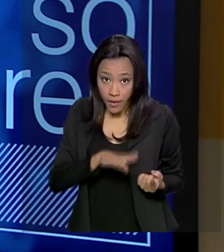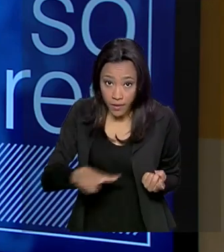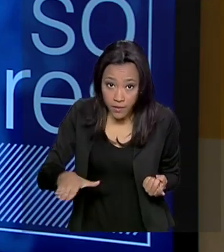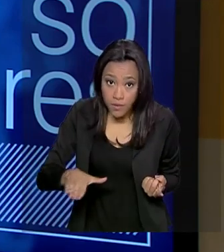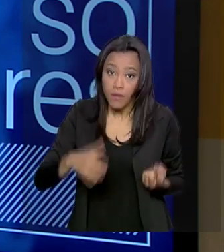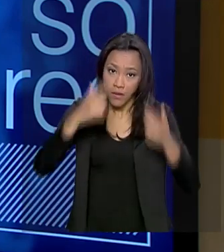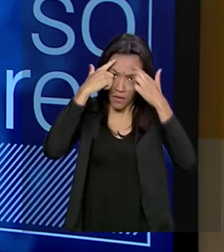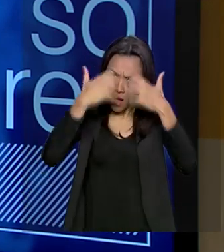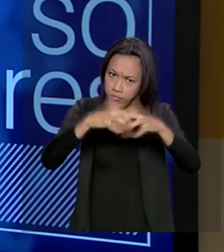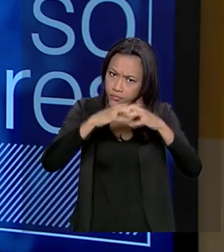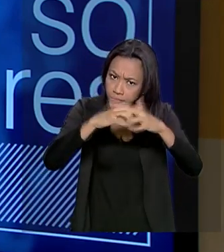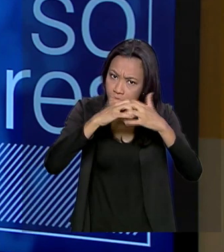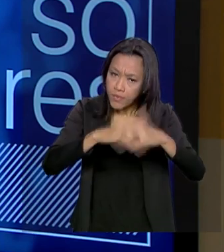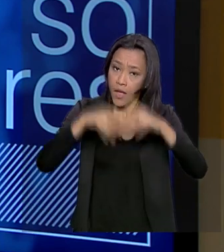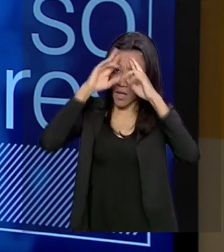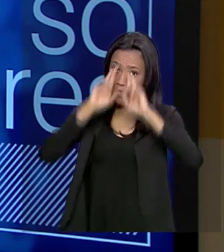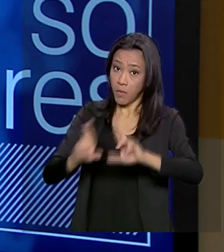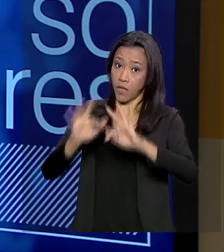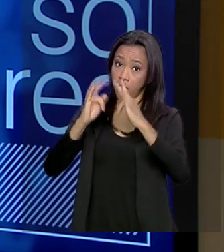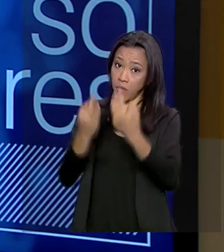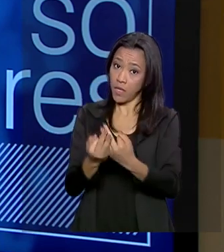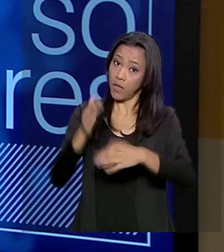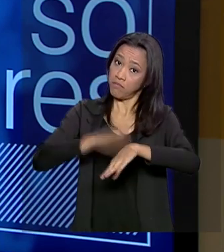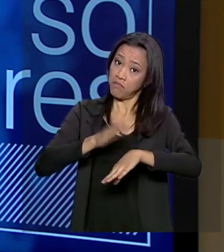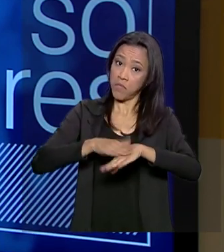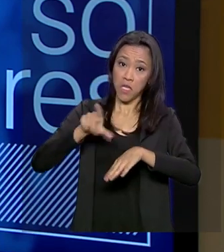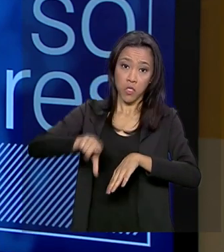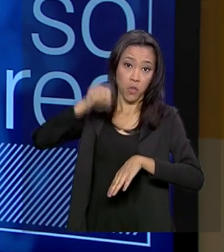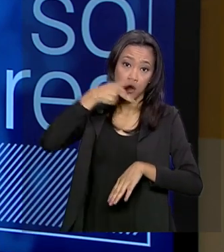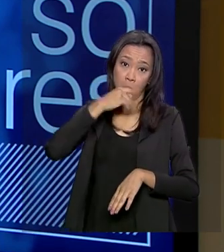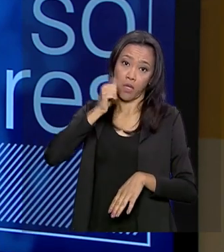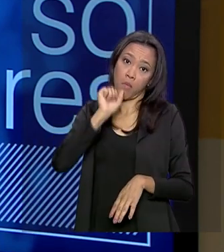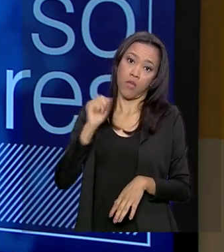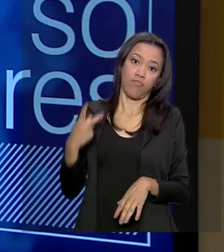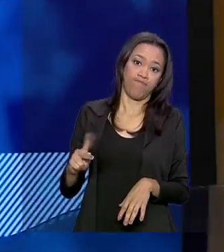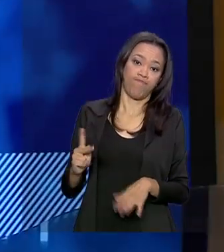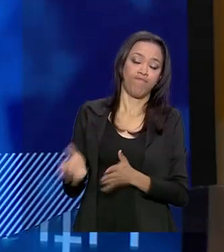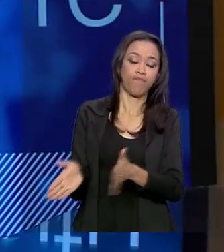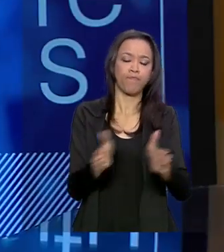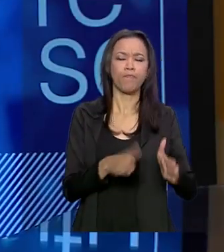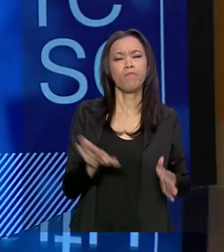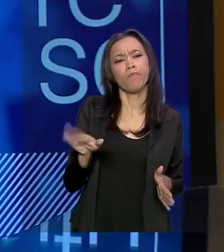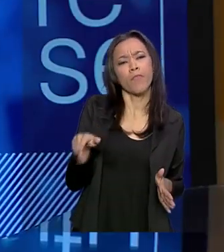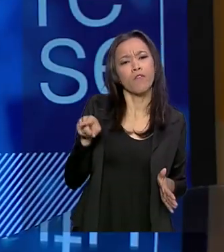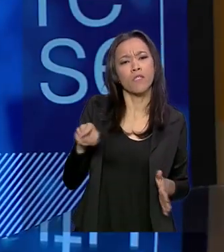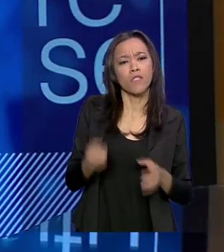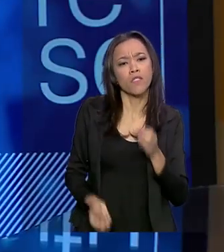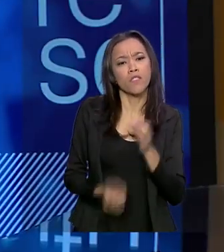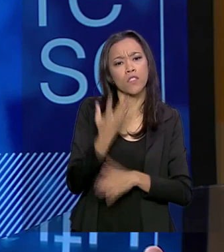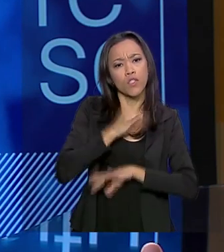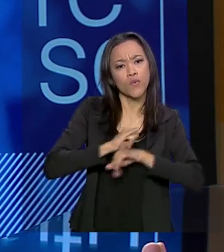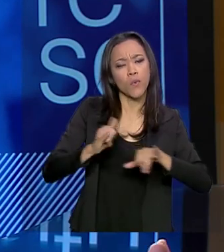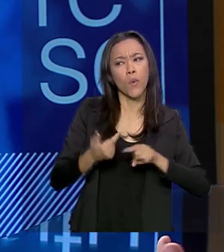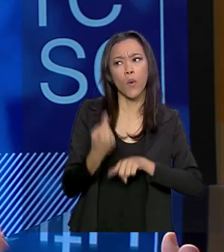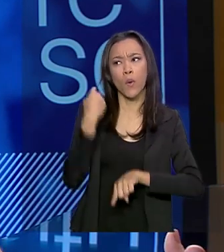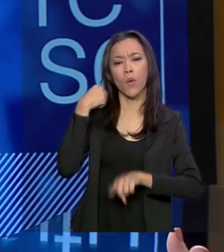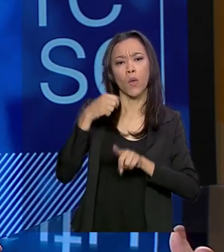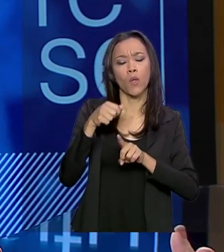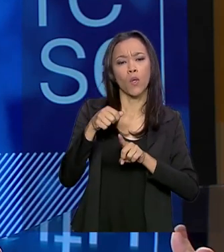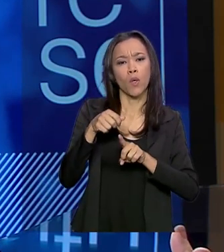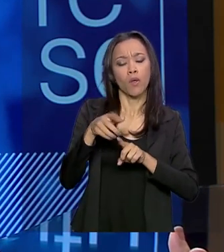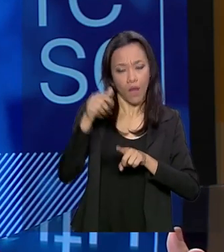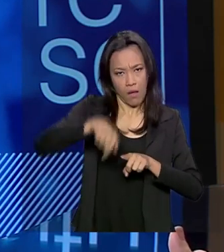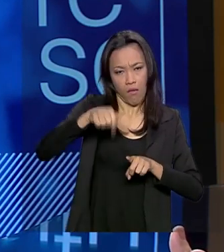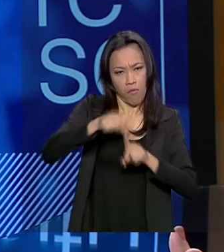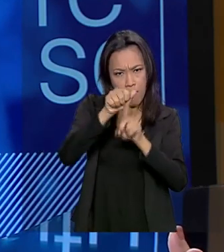desenvolvendo? Você respeita a família e a decisão do pai e da mãe. O senhor lançou, no começo de setembro, junto com o